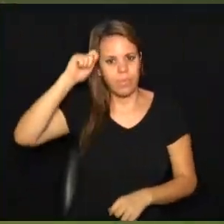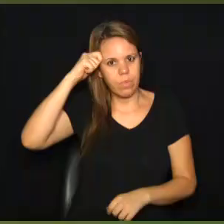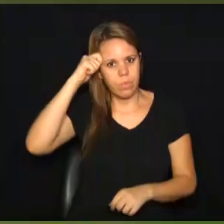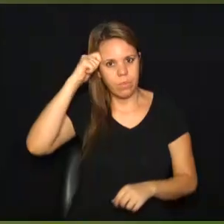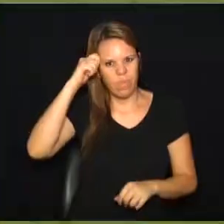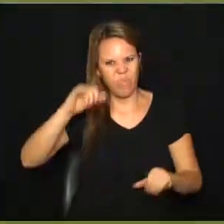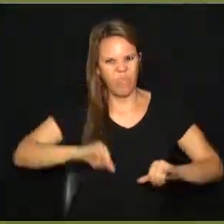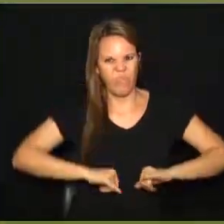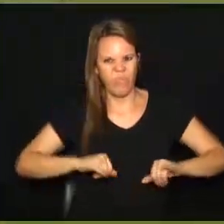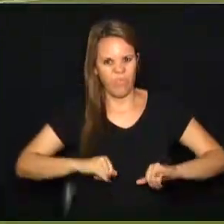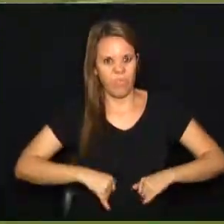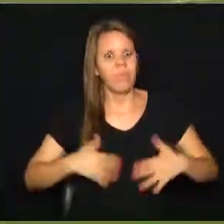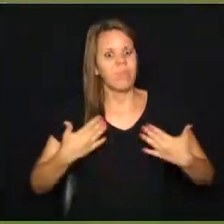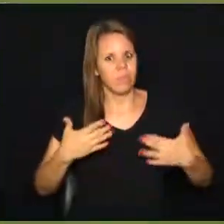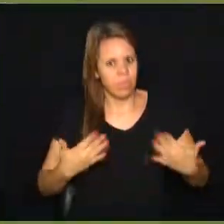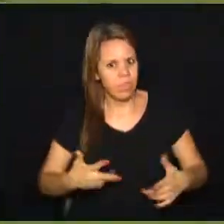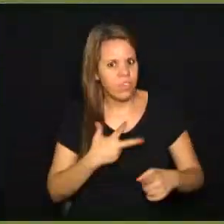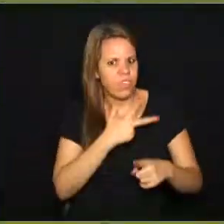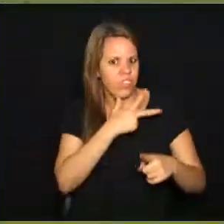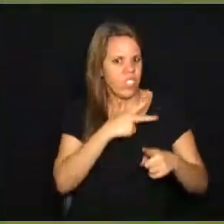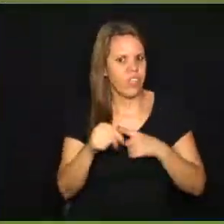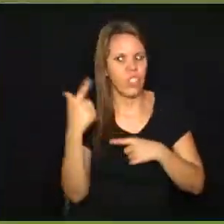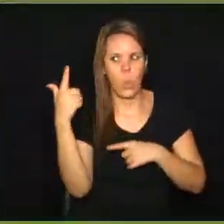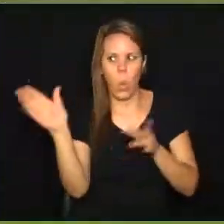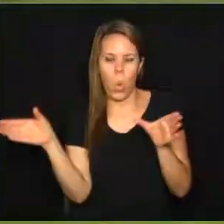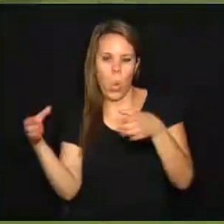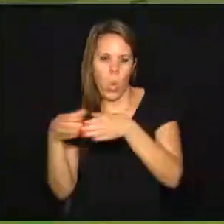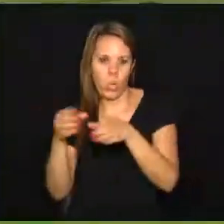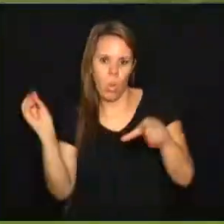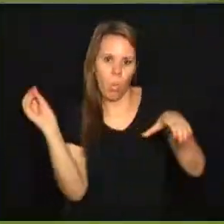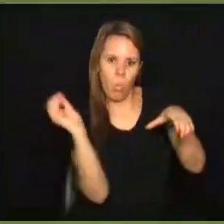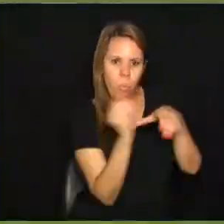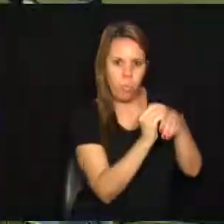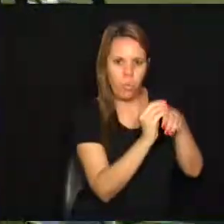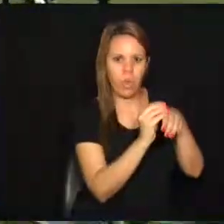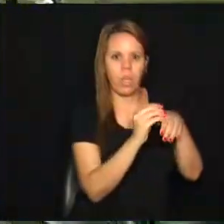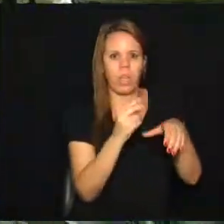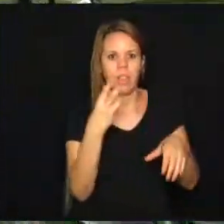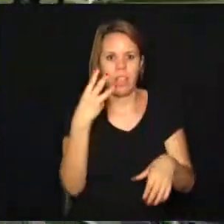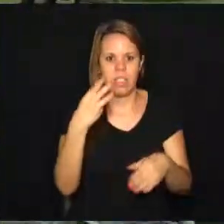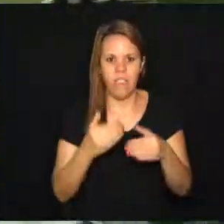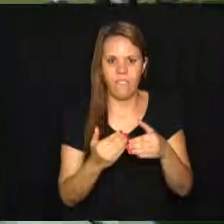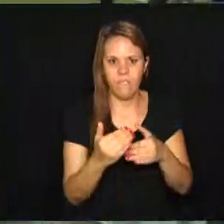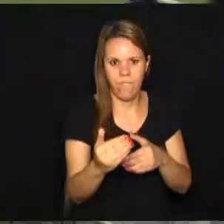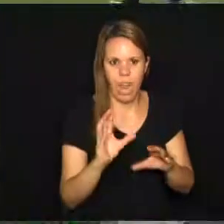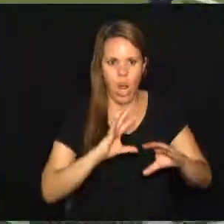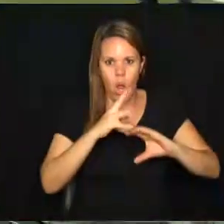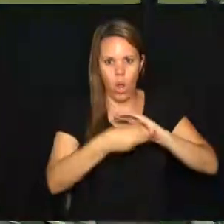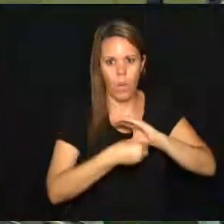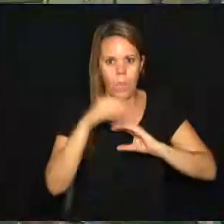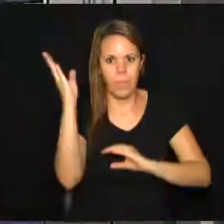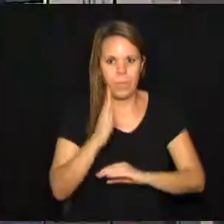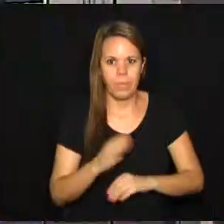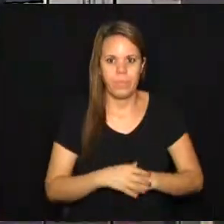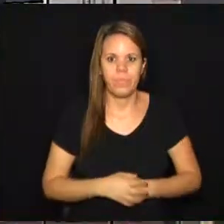sofre, mas elimina o Vila Nova nos pênaltis e está na terceira fase da Copa do Brasil.